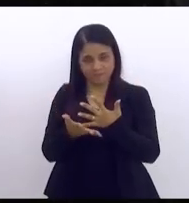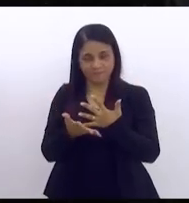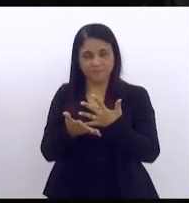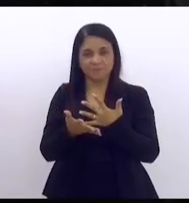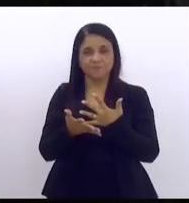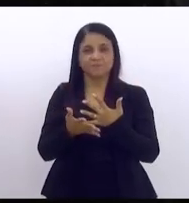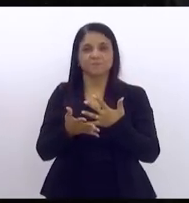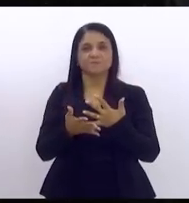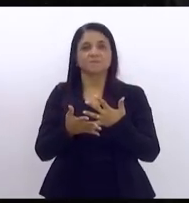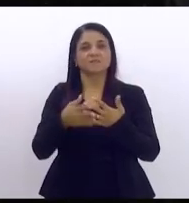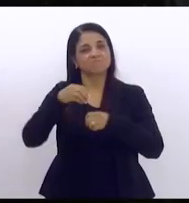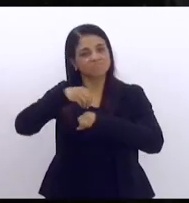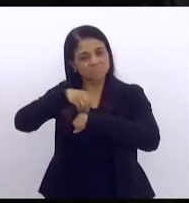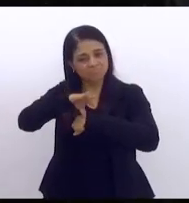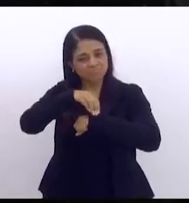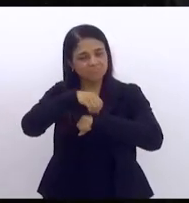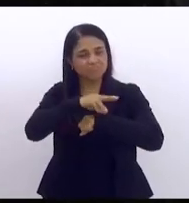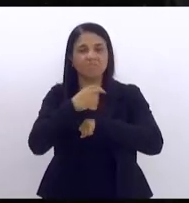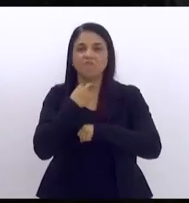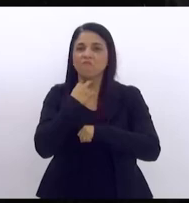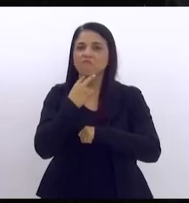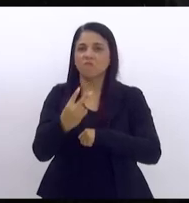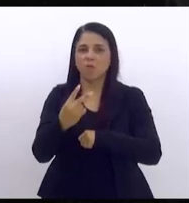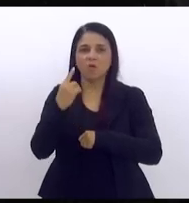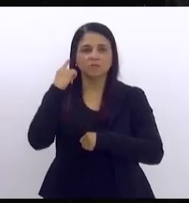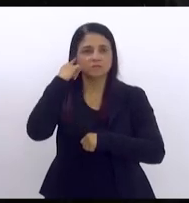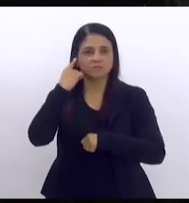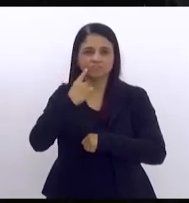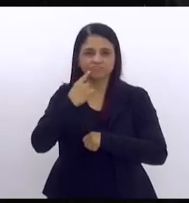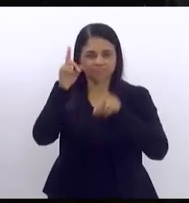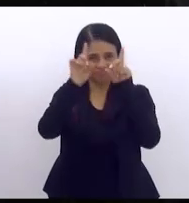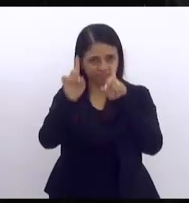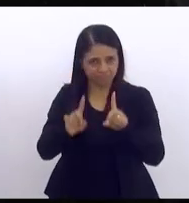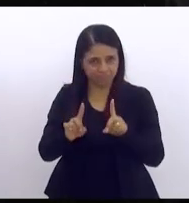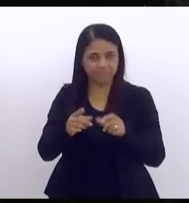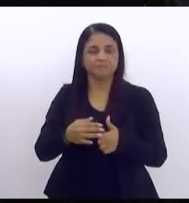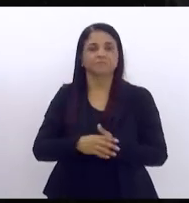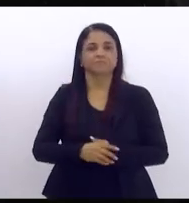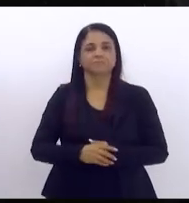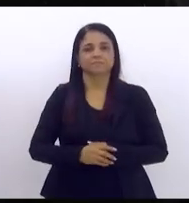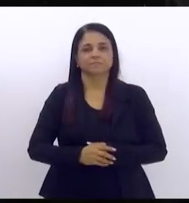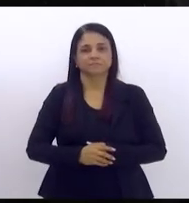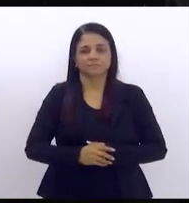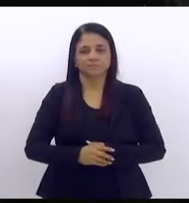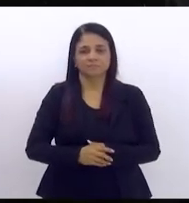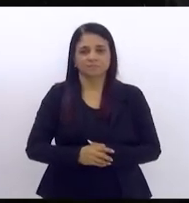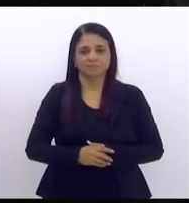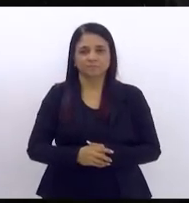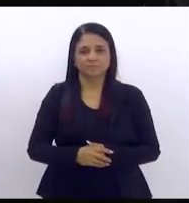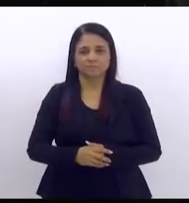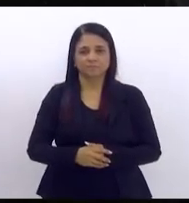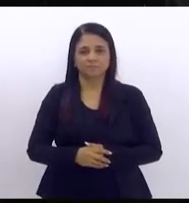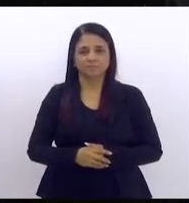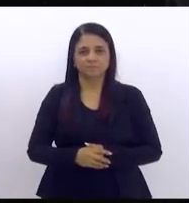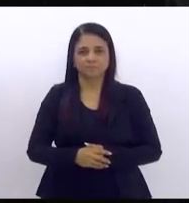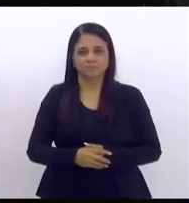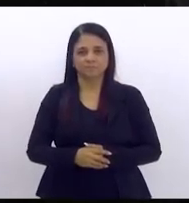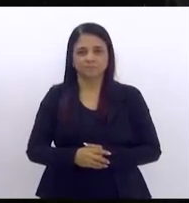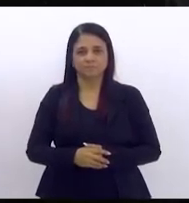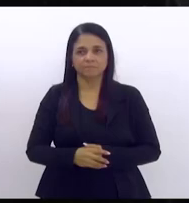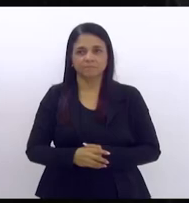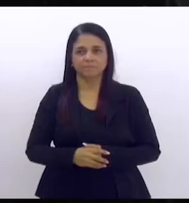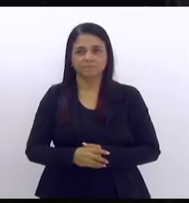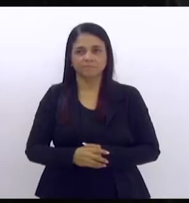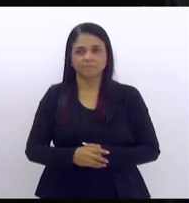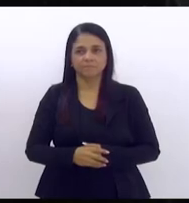libras que leva a nossa voz aos portadores de deficiência auditiva senhor